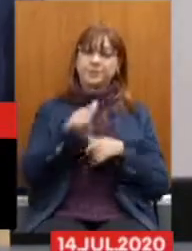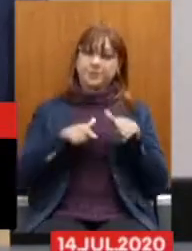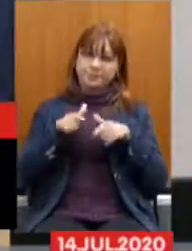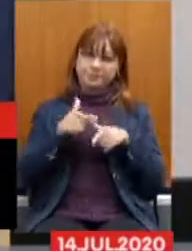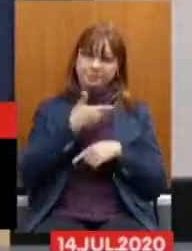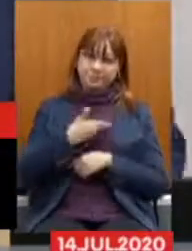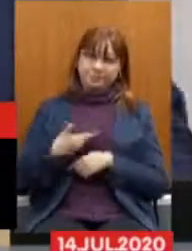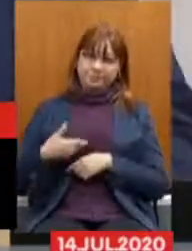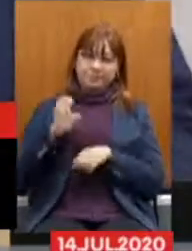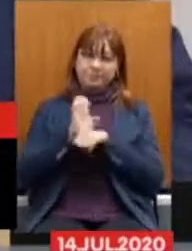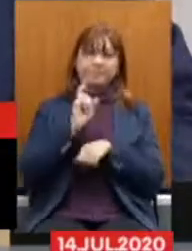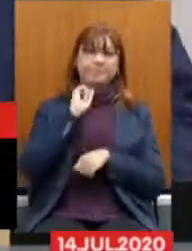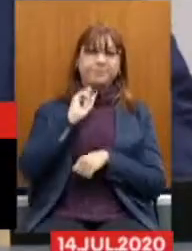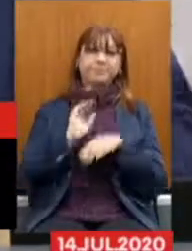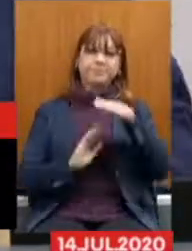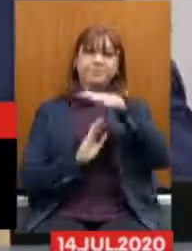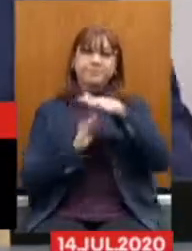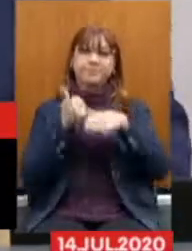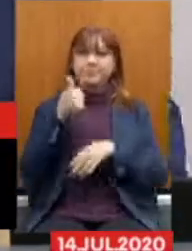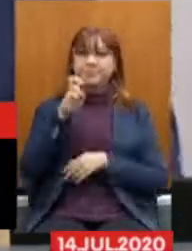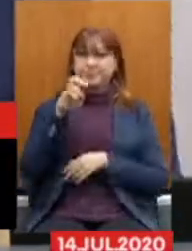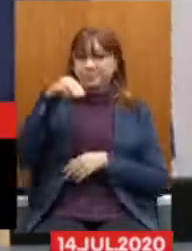Quinze minutos também.